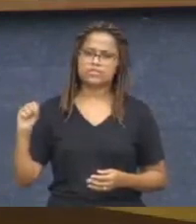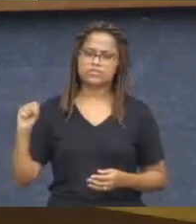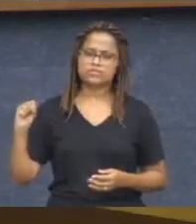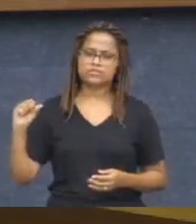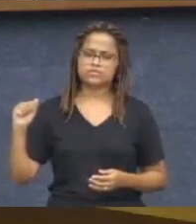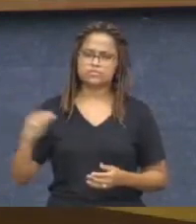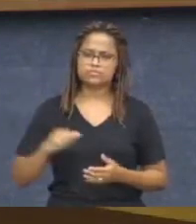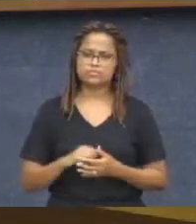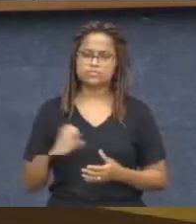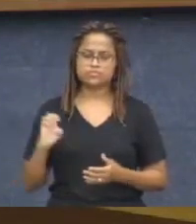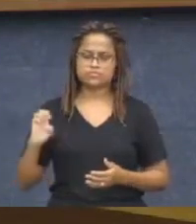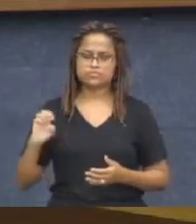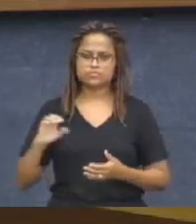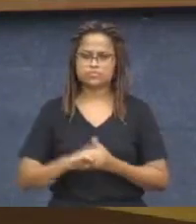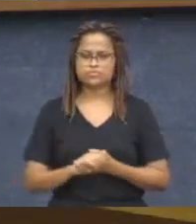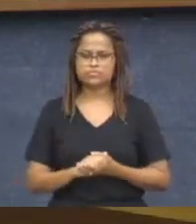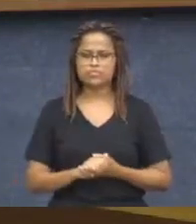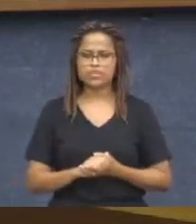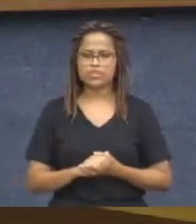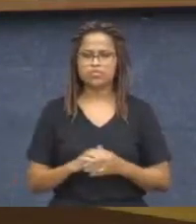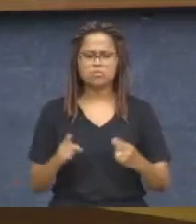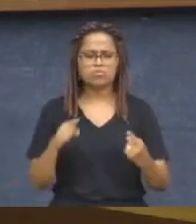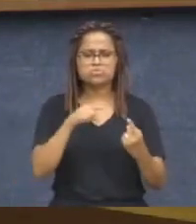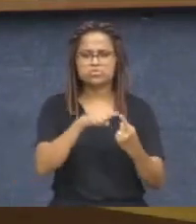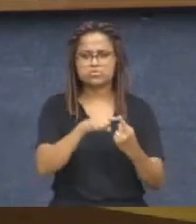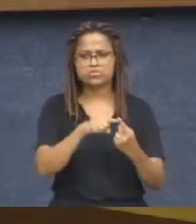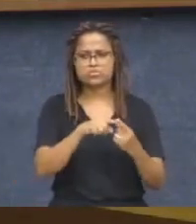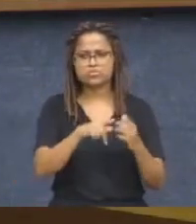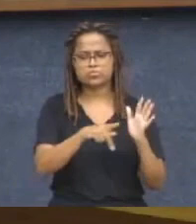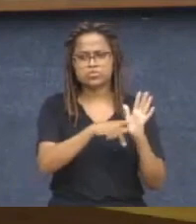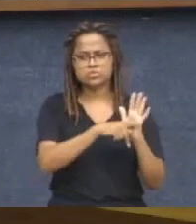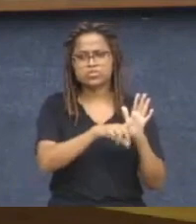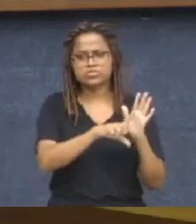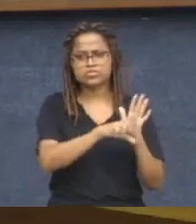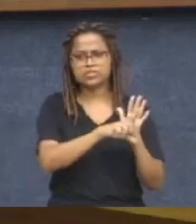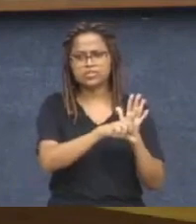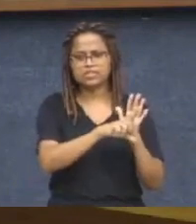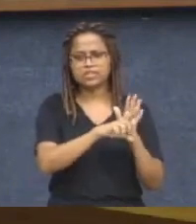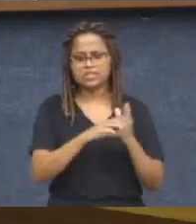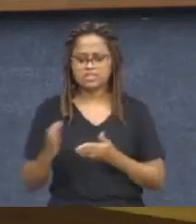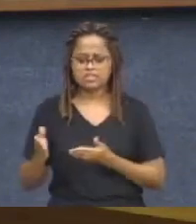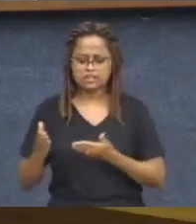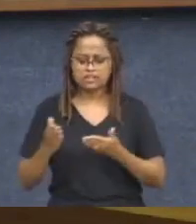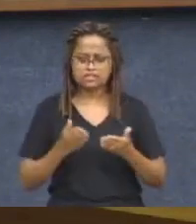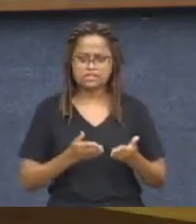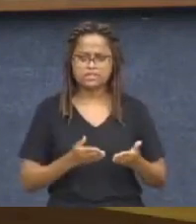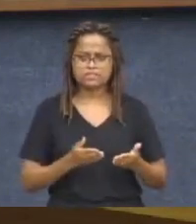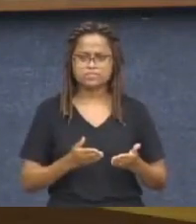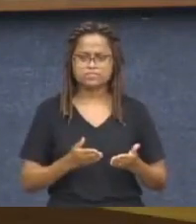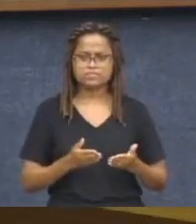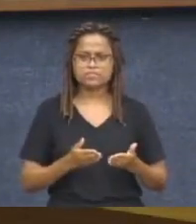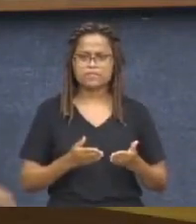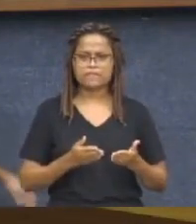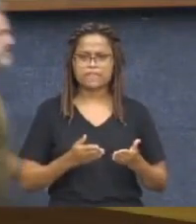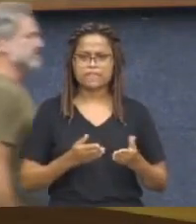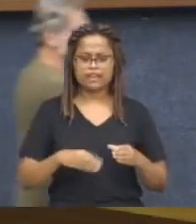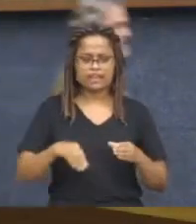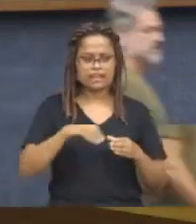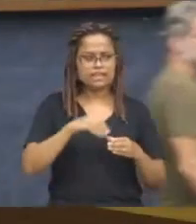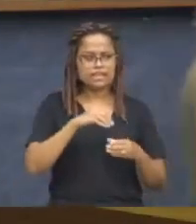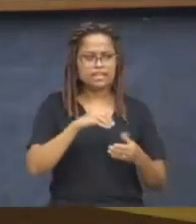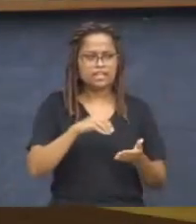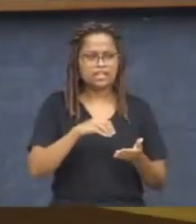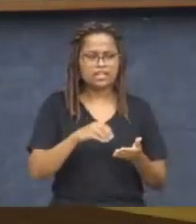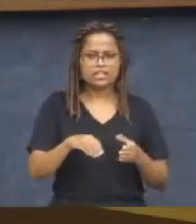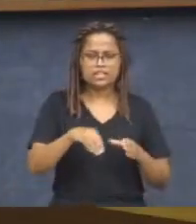Então, qual que é o objetivo desse projeto de lei? É justamente trazer, dentro da Lei 9.725,